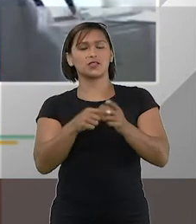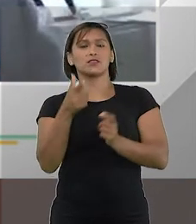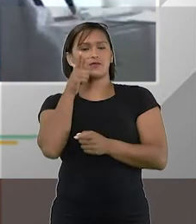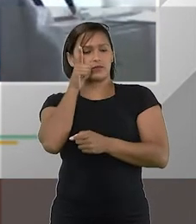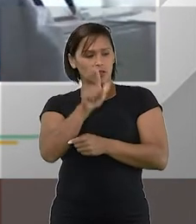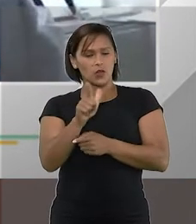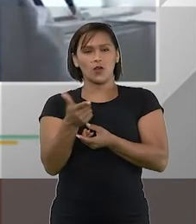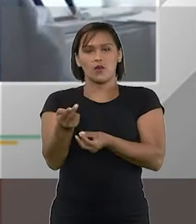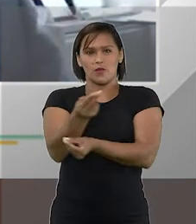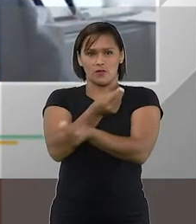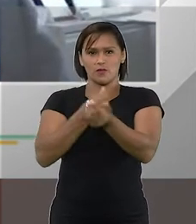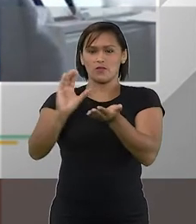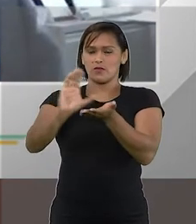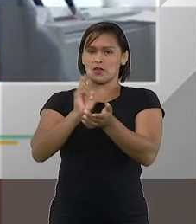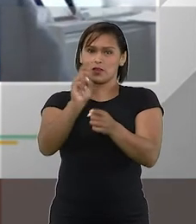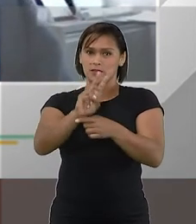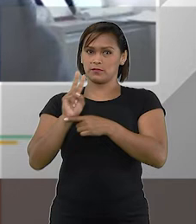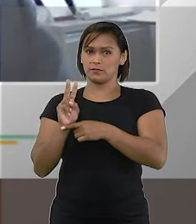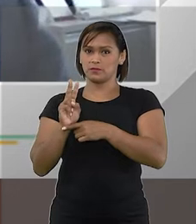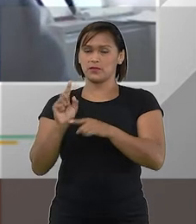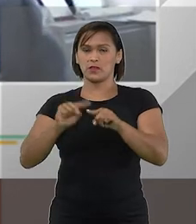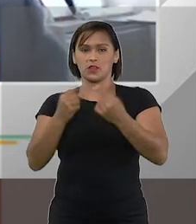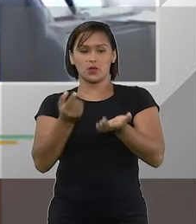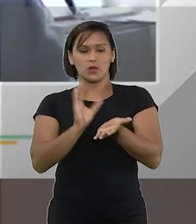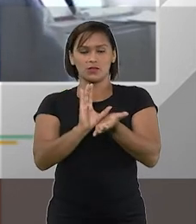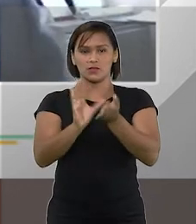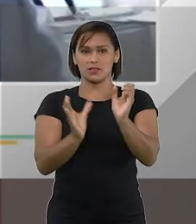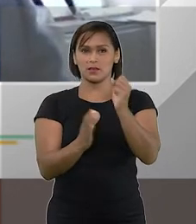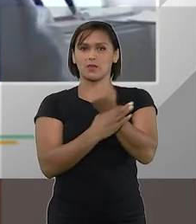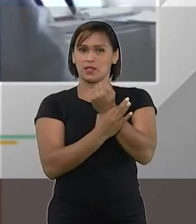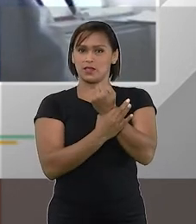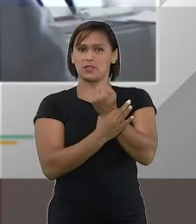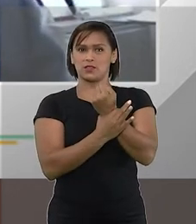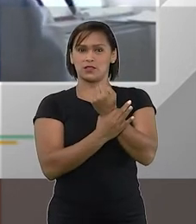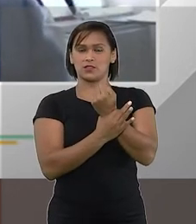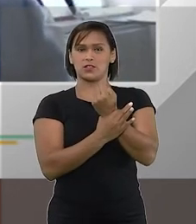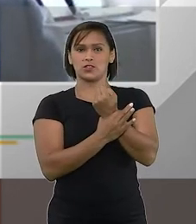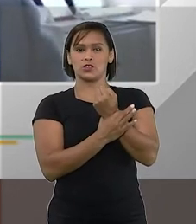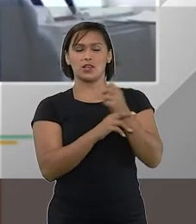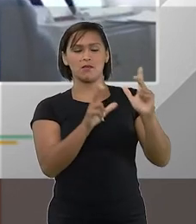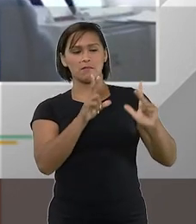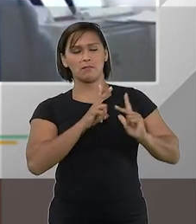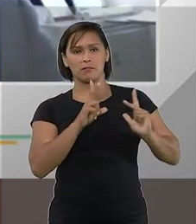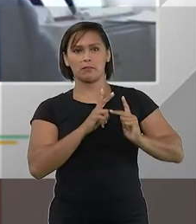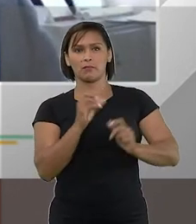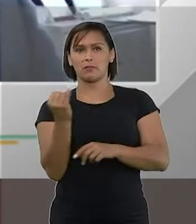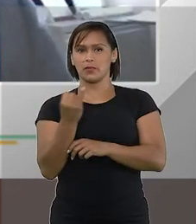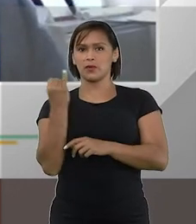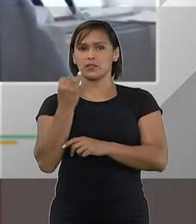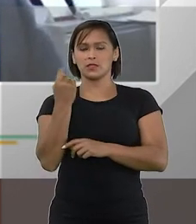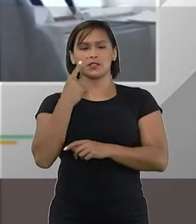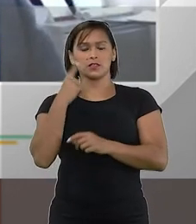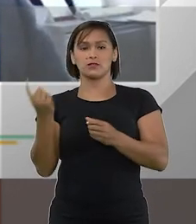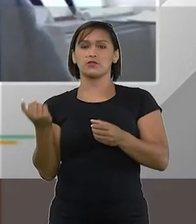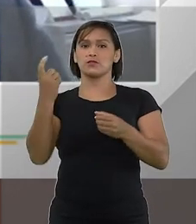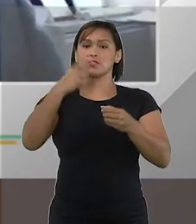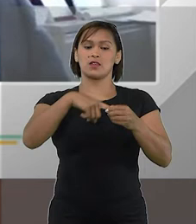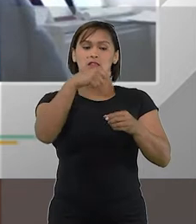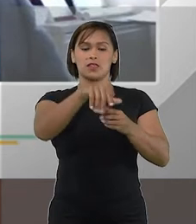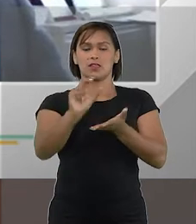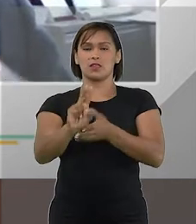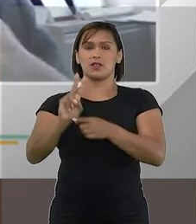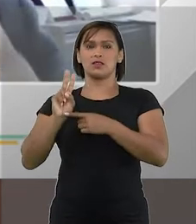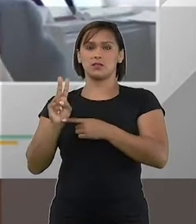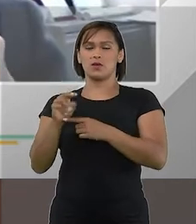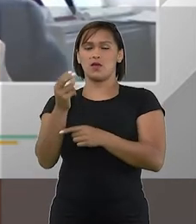vai receber de volta aquele empréstimo, quando você dá uma garantia de super prioridade como essa, você torna esse